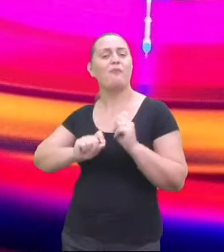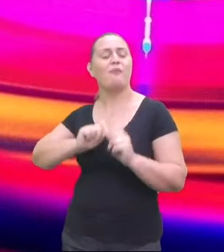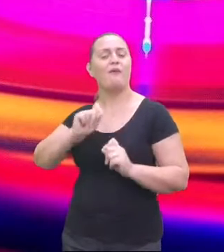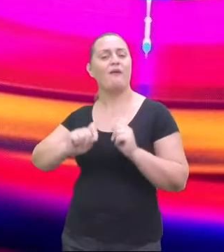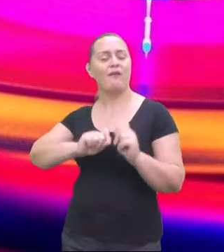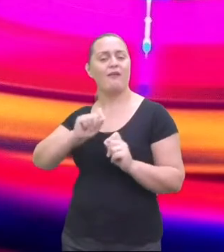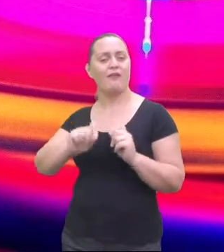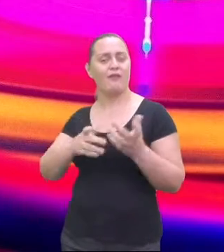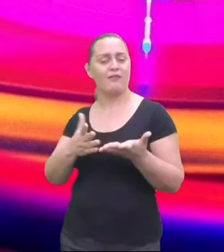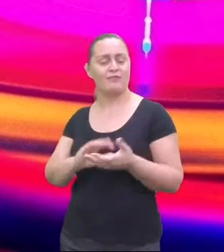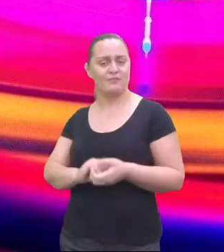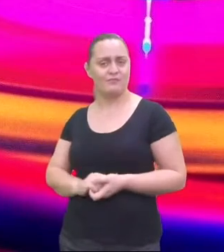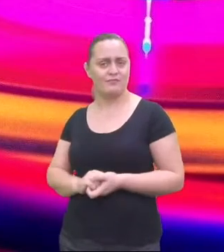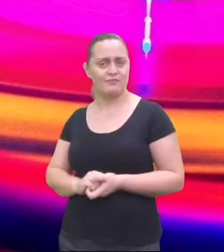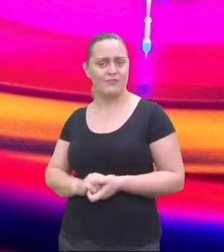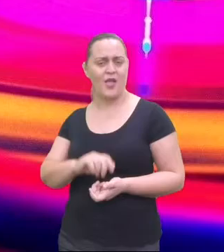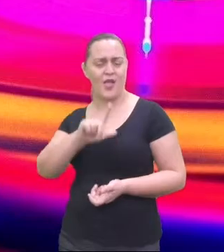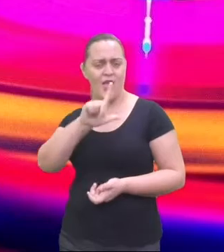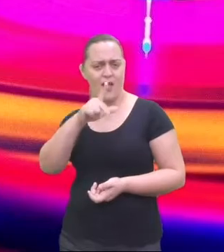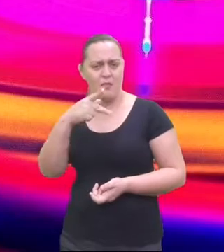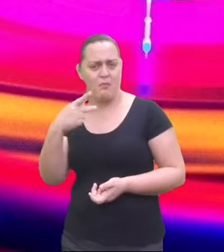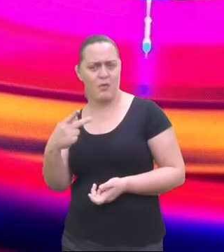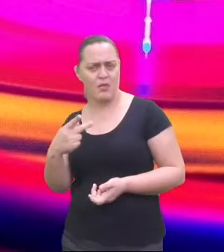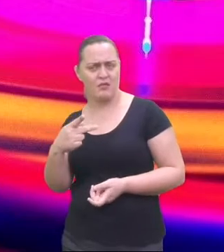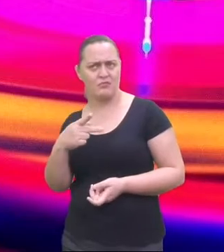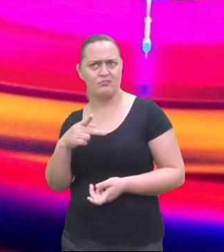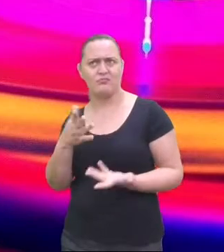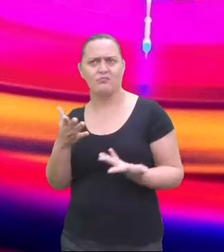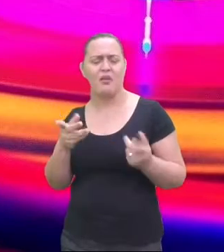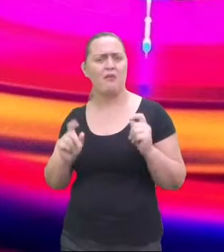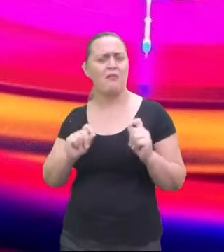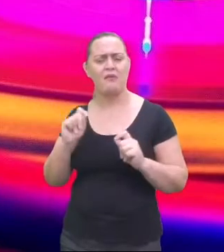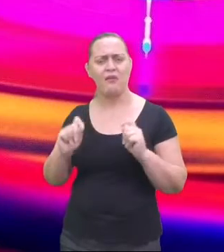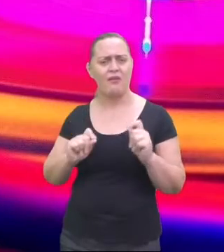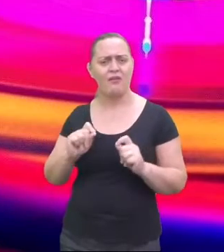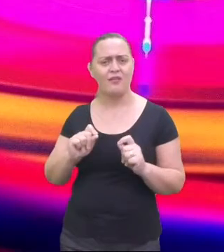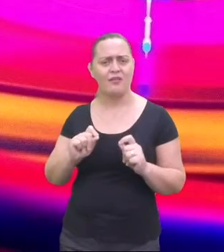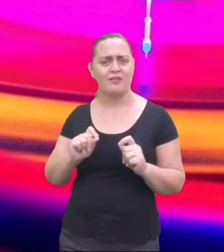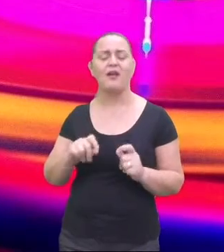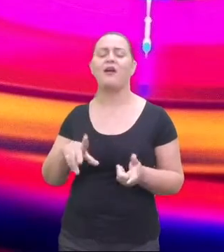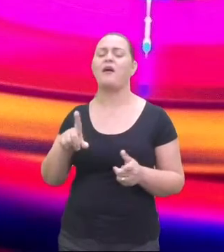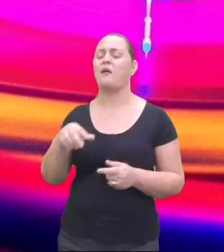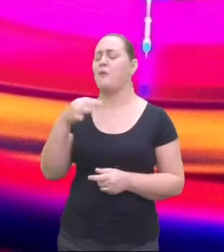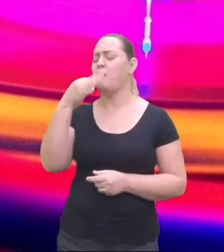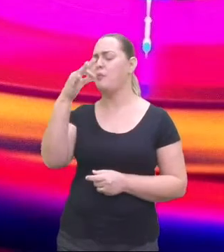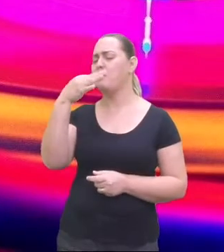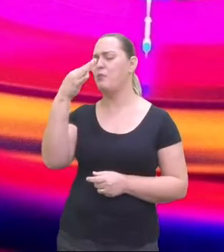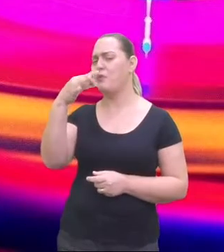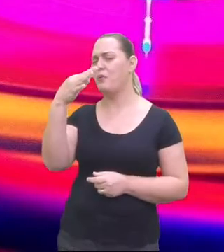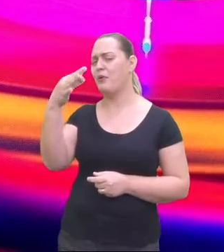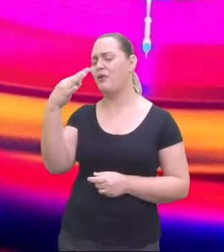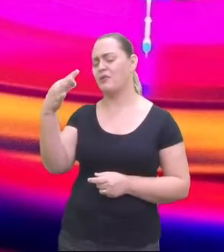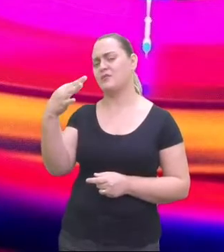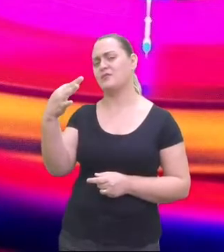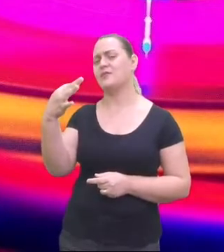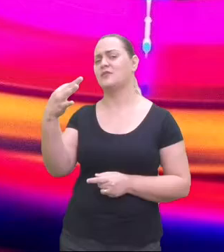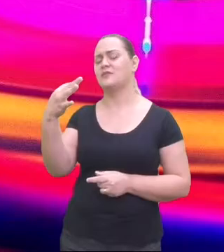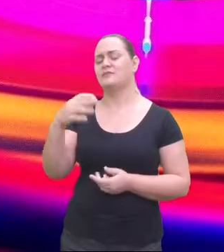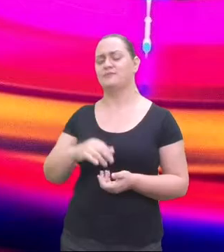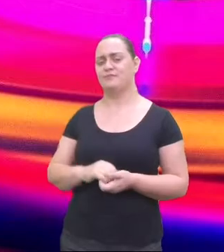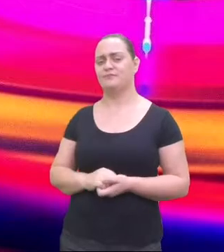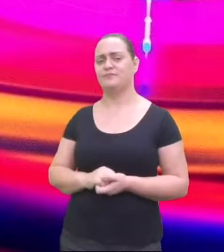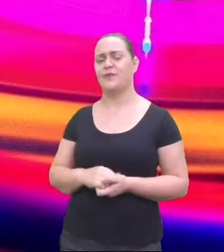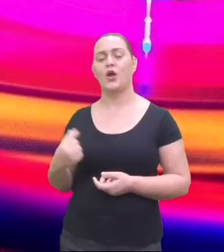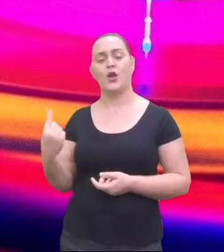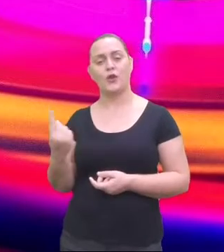Um LP? O é é LP, professora? Isso mesmo, remete à música, que a gente já falou em